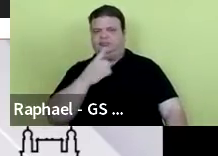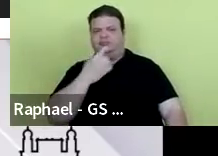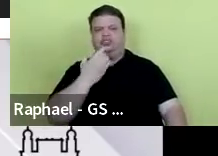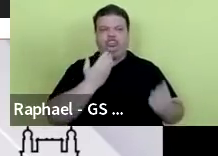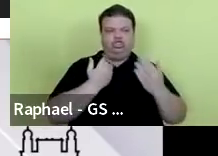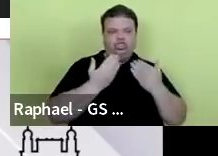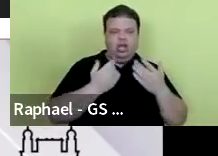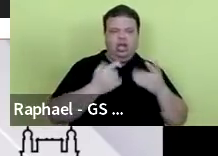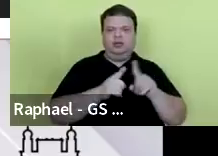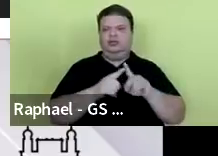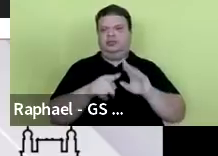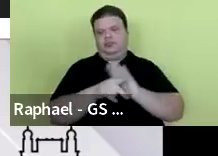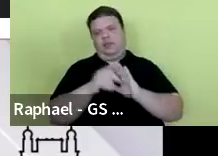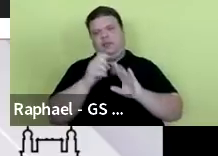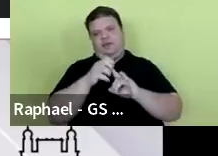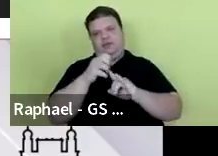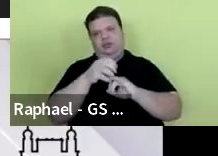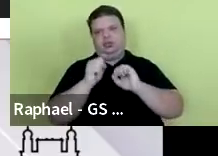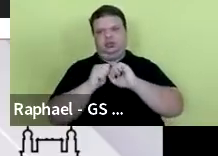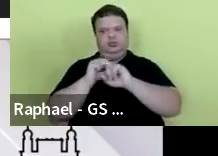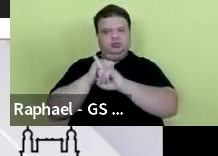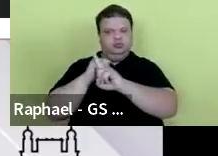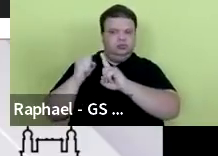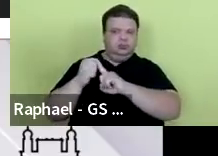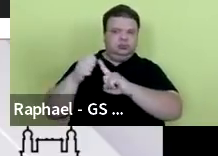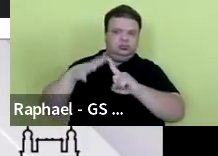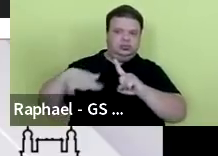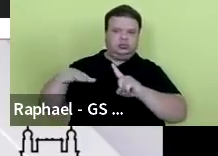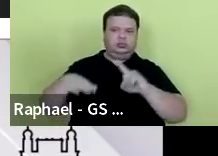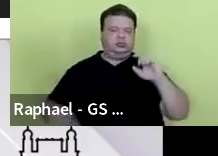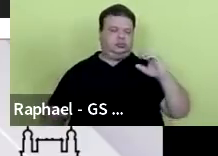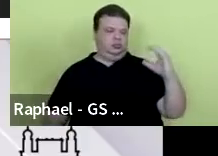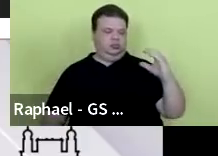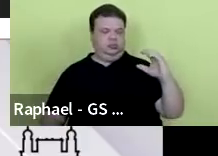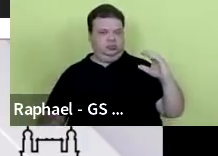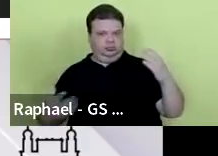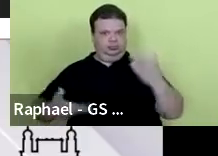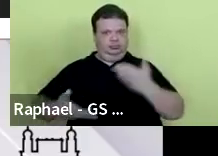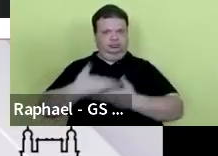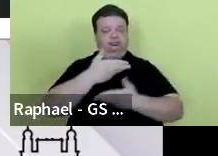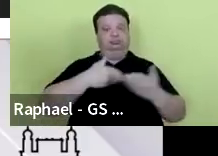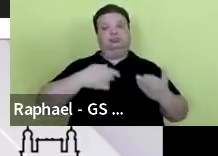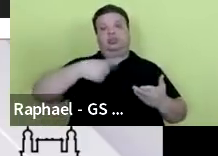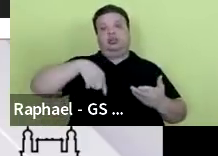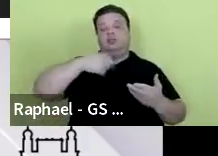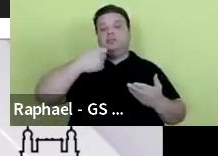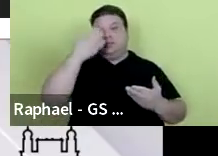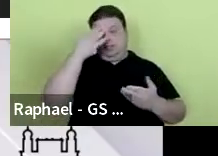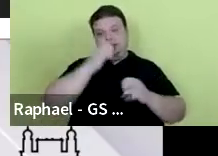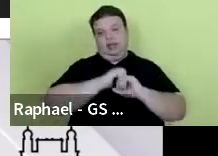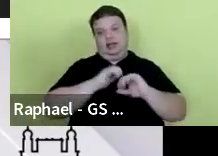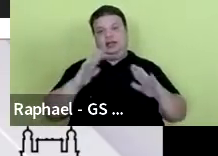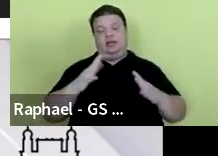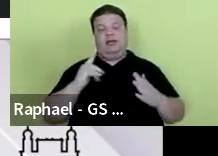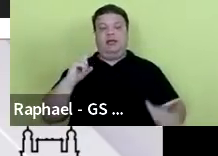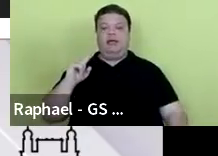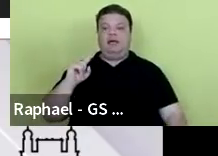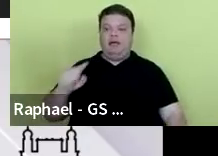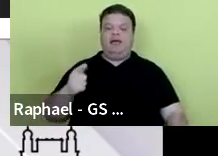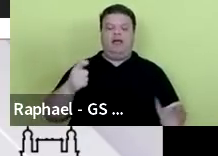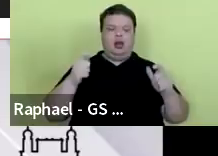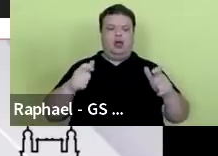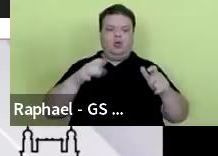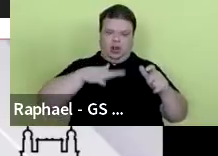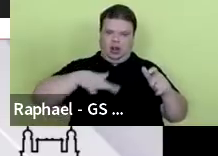da Fiocruz com a sociedade, da ciência com a sociedade, a gente tem que entender que esse espaço de